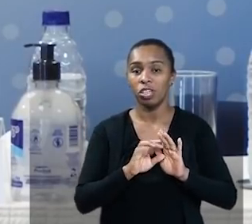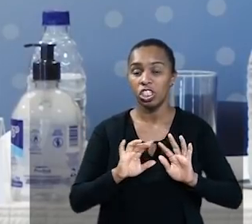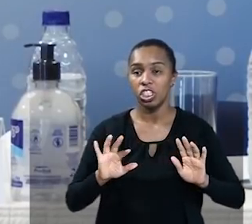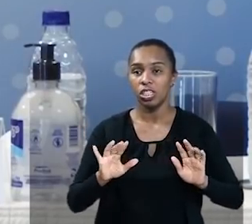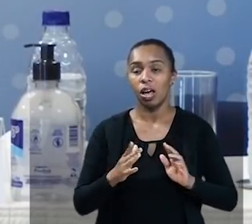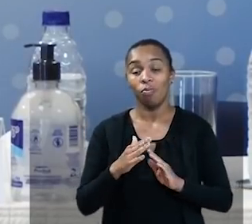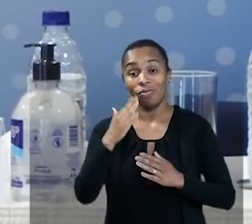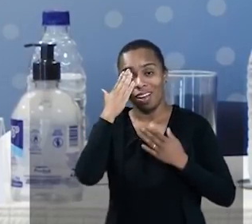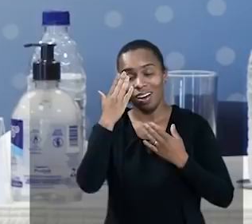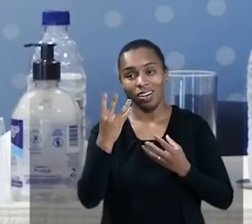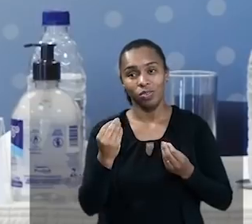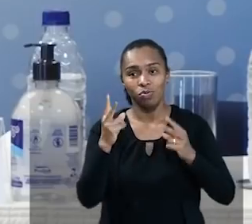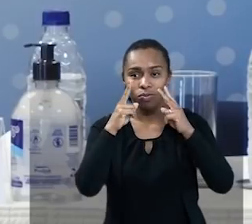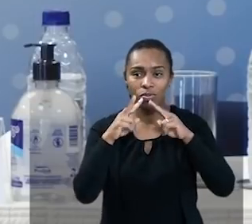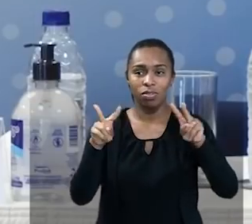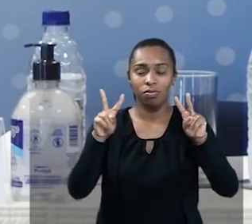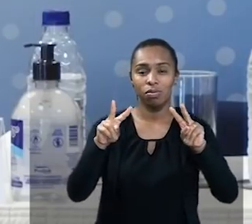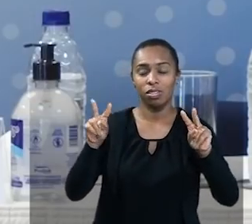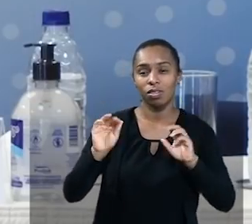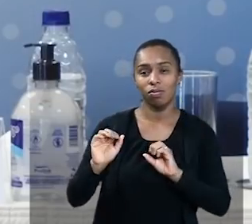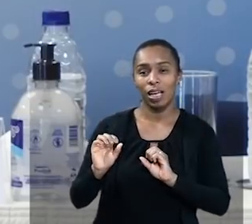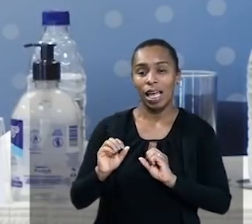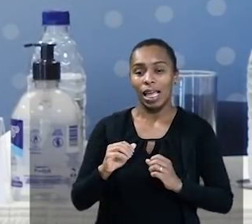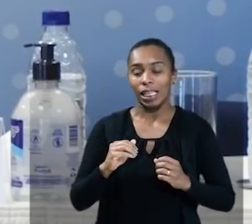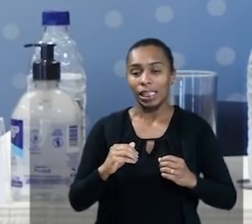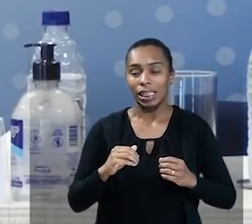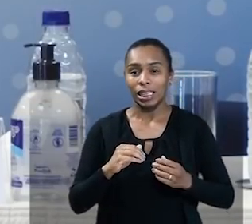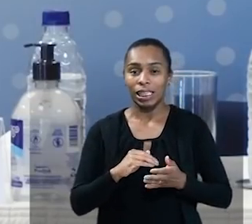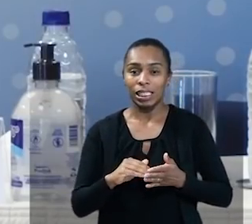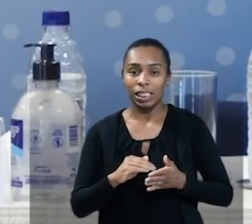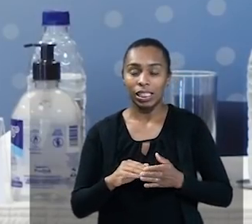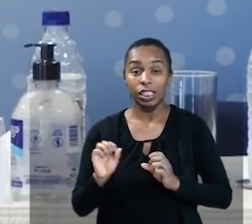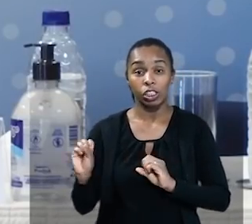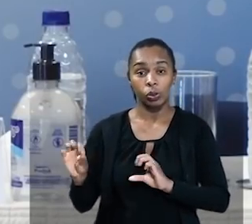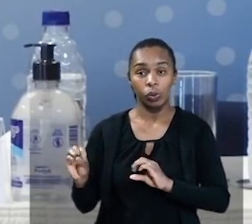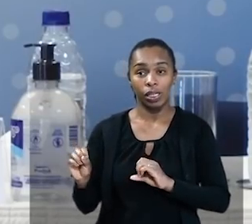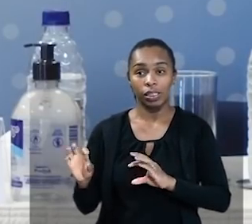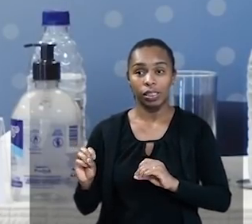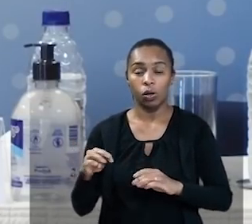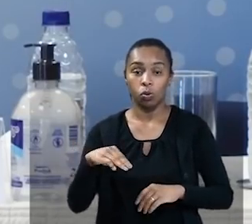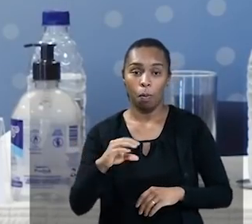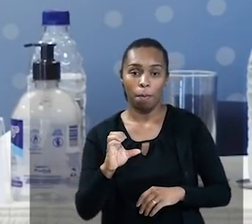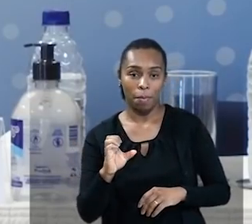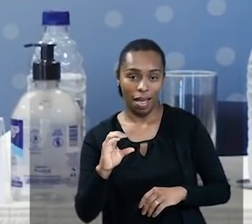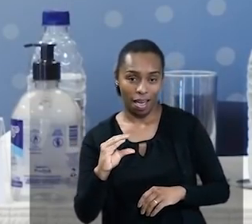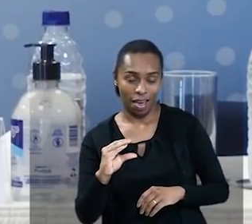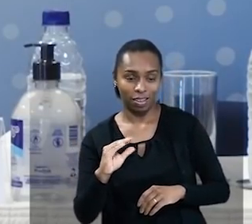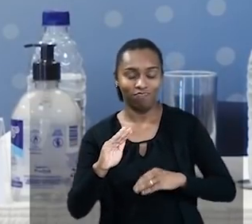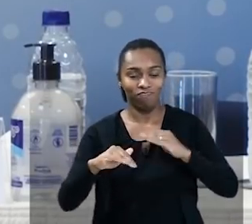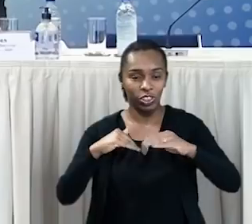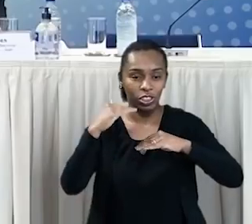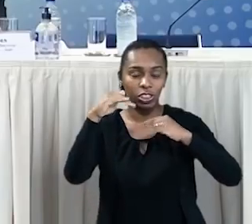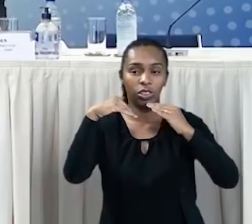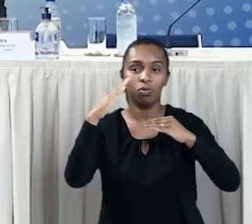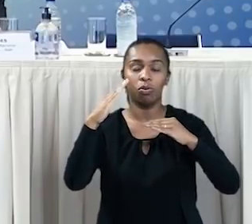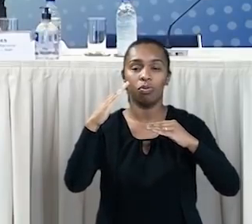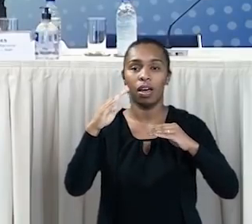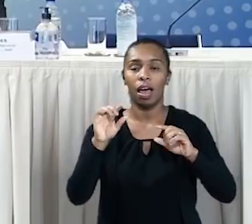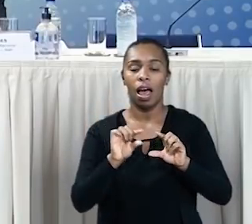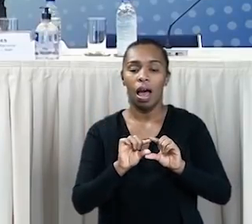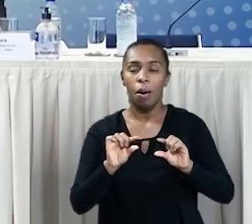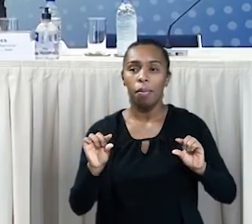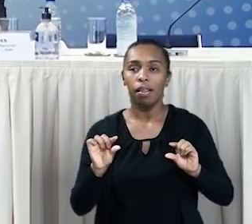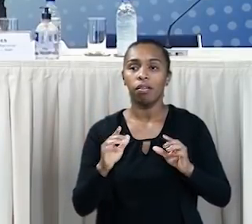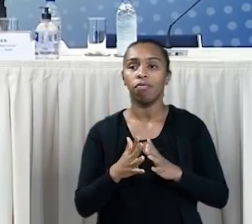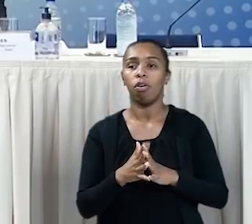aqui eu agradeço muito a visão da Secretaria de Educação Superior, né, a oportunidade que nós estamos tendo de desenvolver